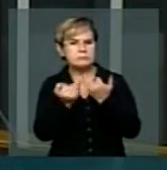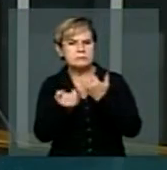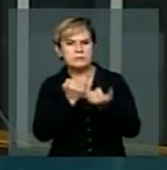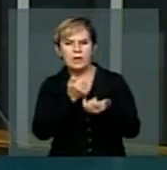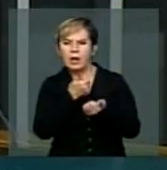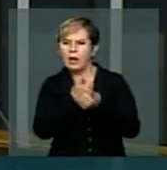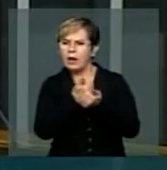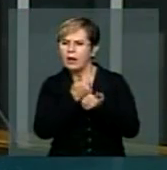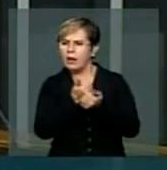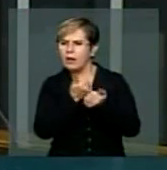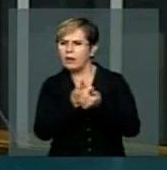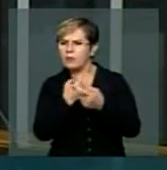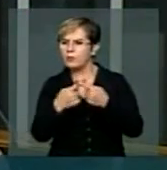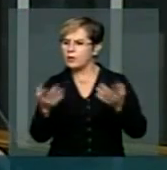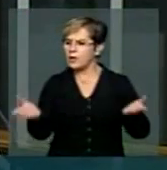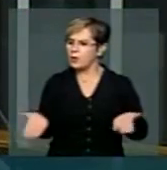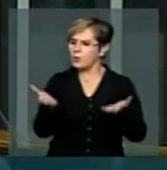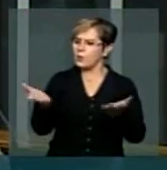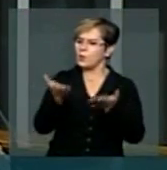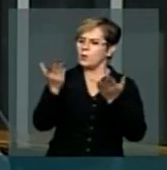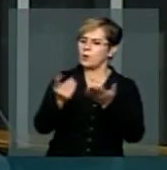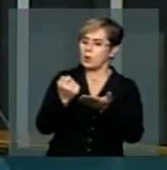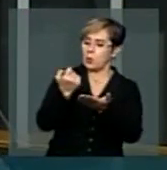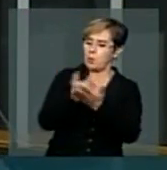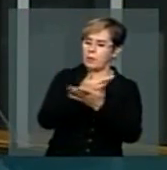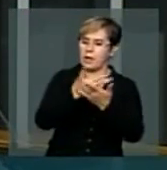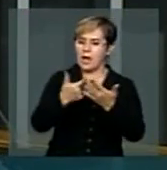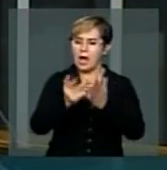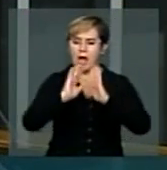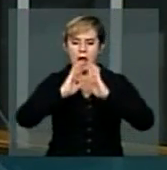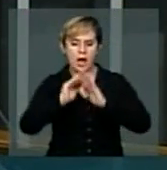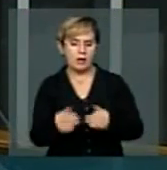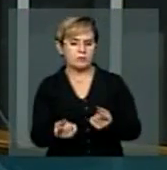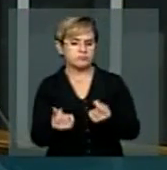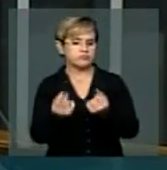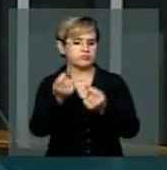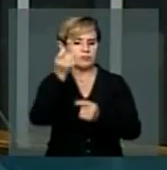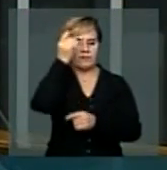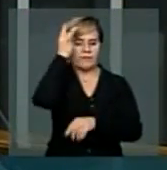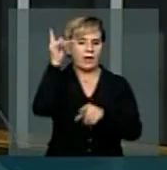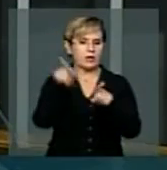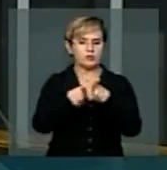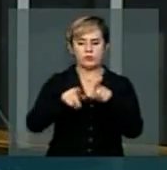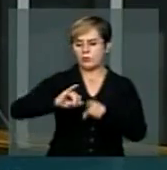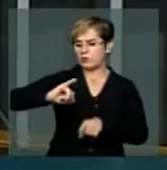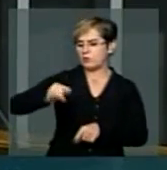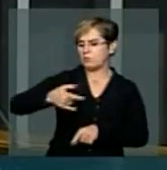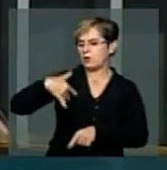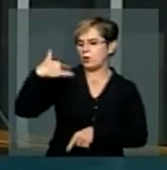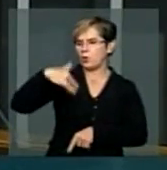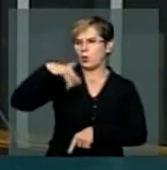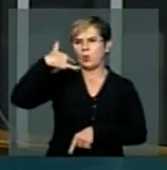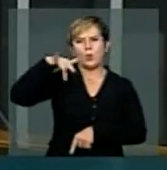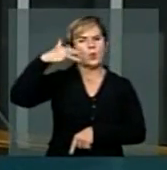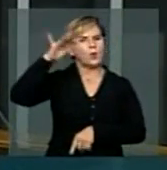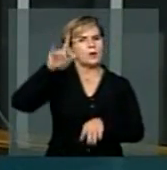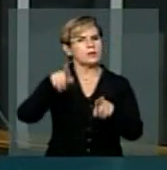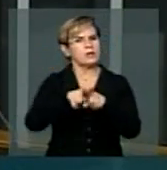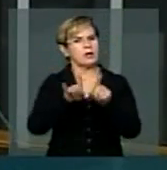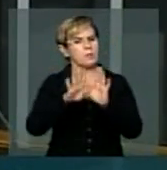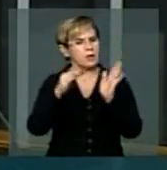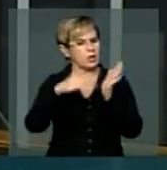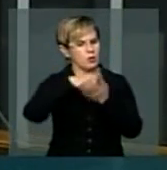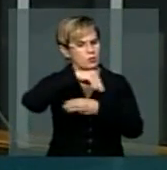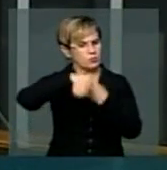o incentivo ao consumo, o crédito fácil e os altos juros. E o último ingrediente dessa